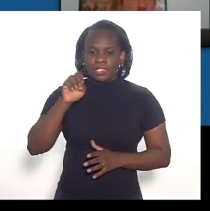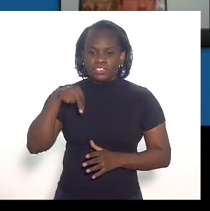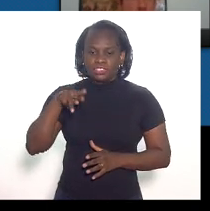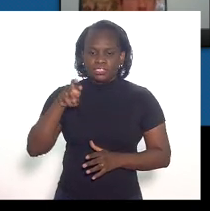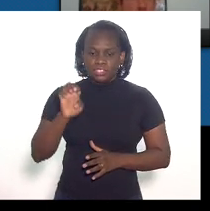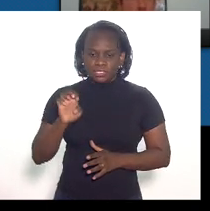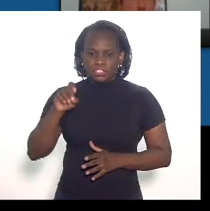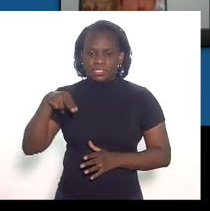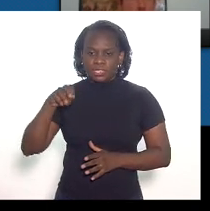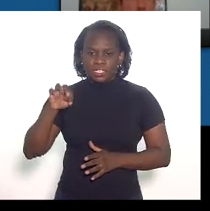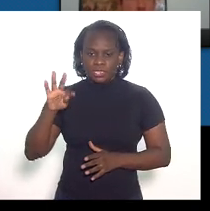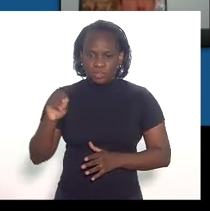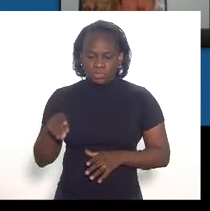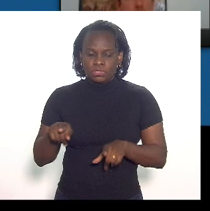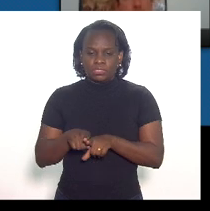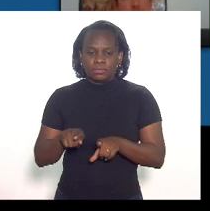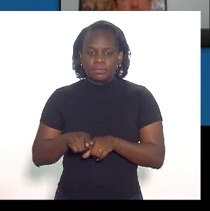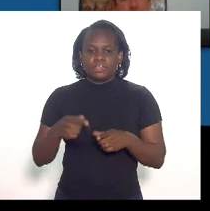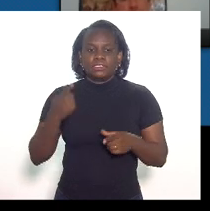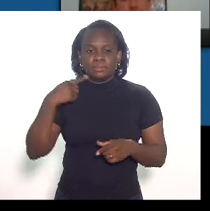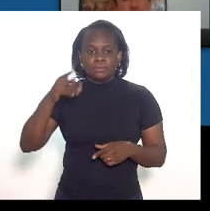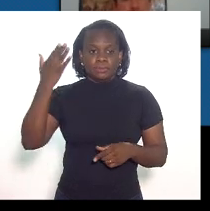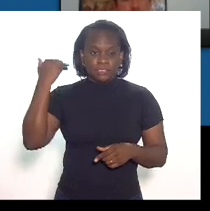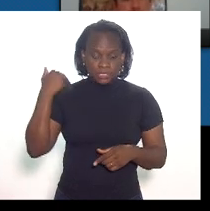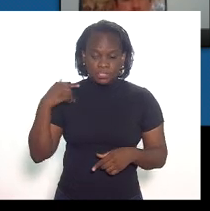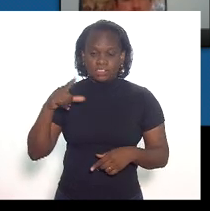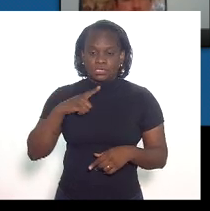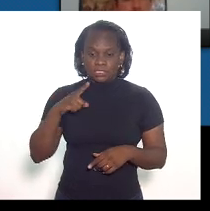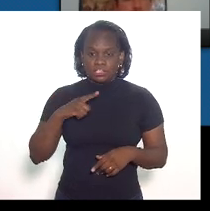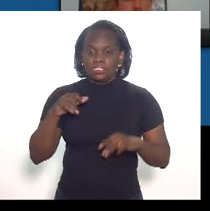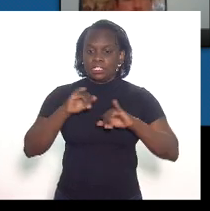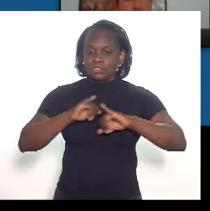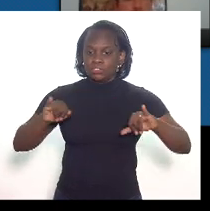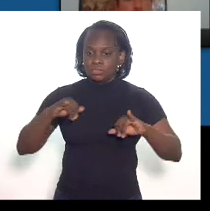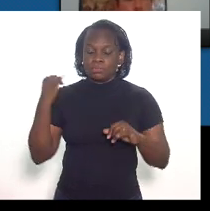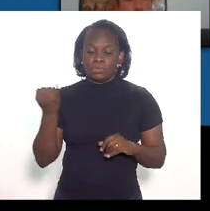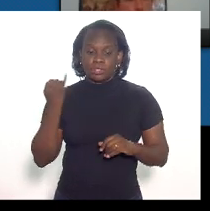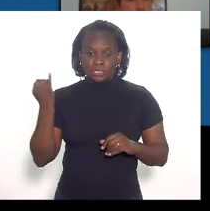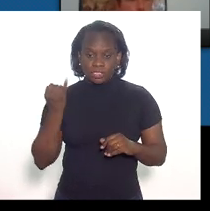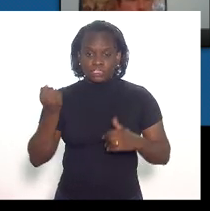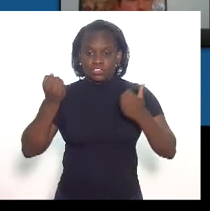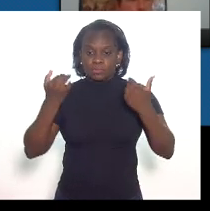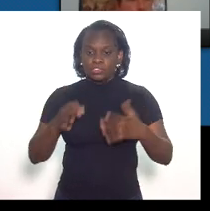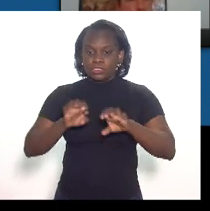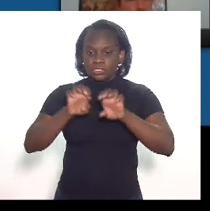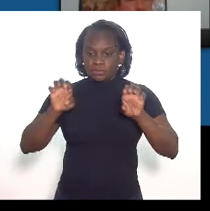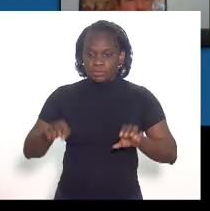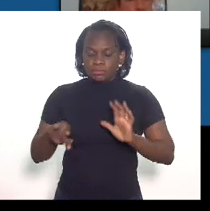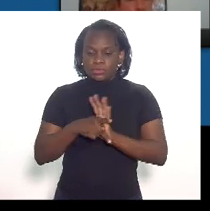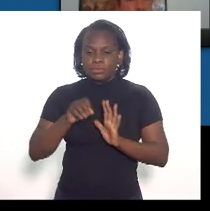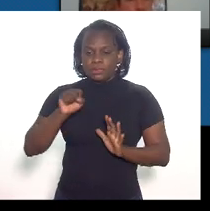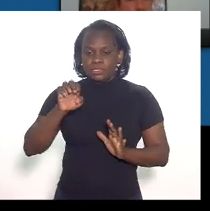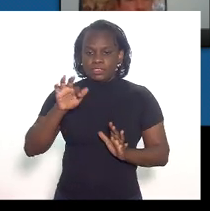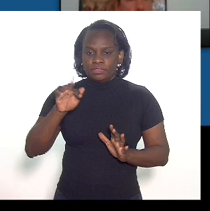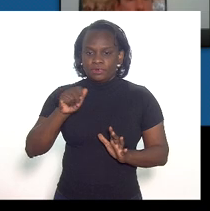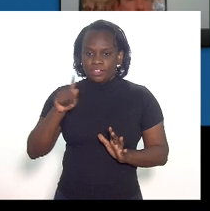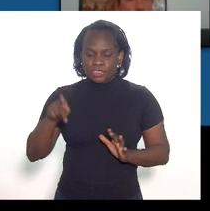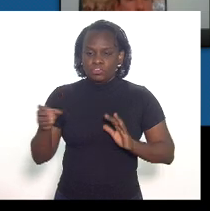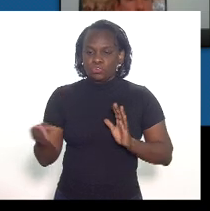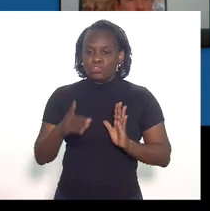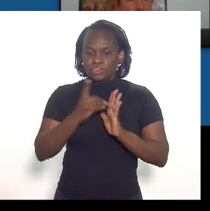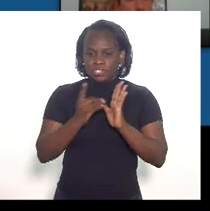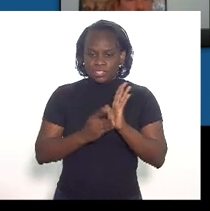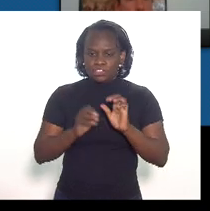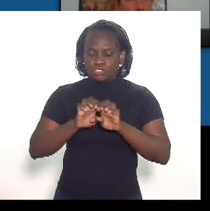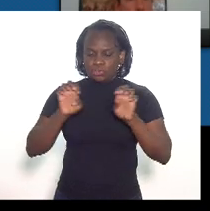E aí, adro um parênteses, deputado, na semana passada, tivemos um avanço importante em termos de estrutura da Cefaz, na medida em que o novo decreto de